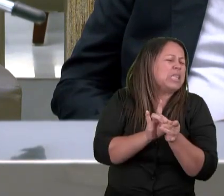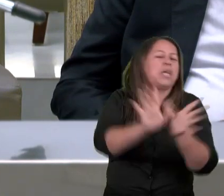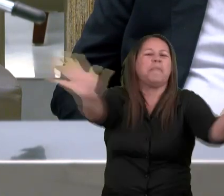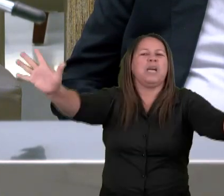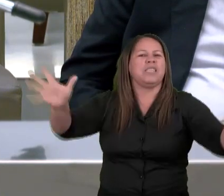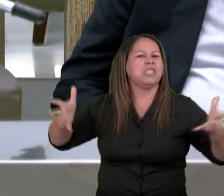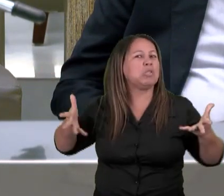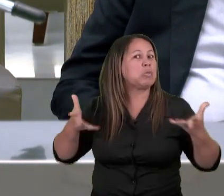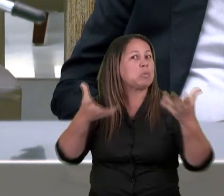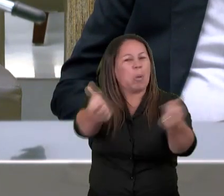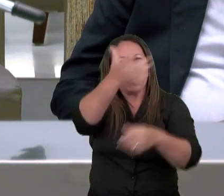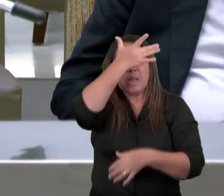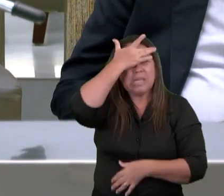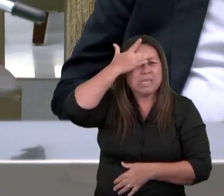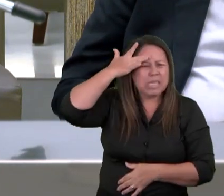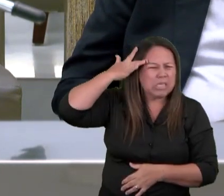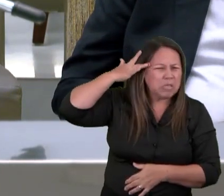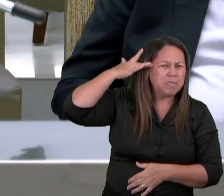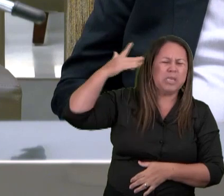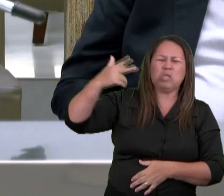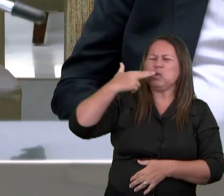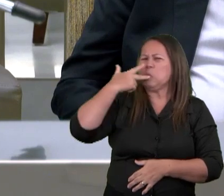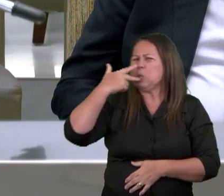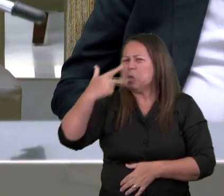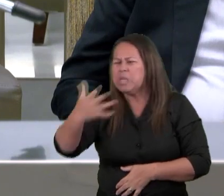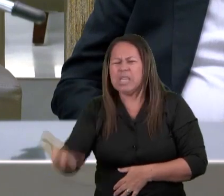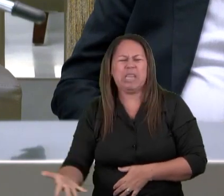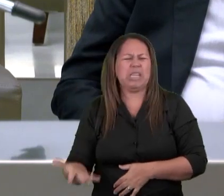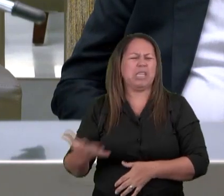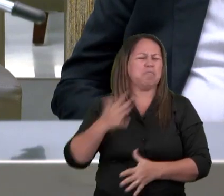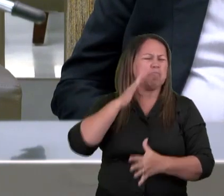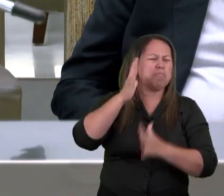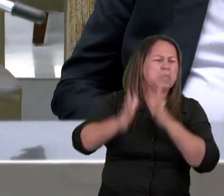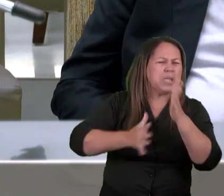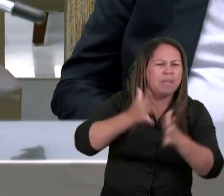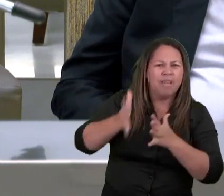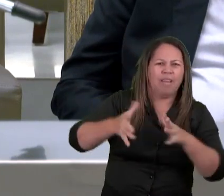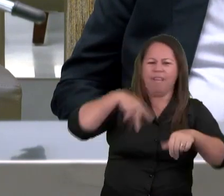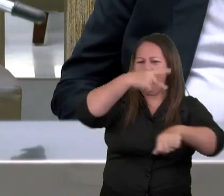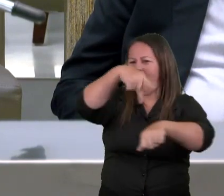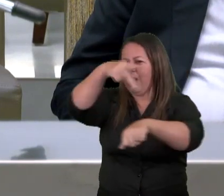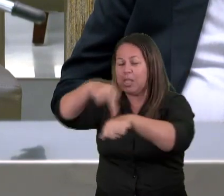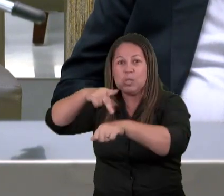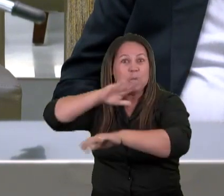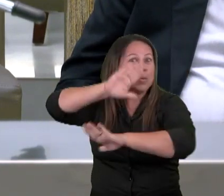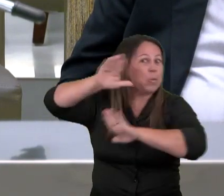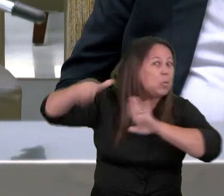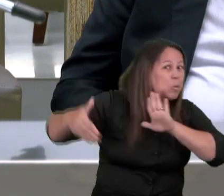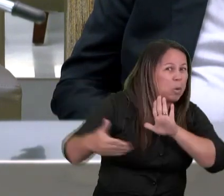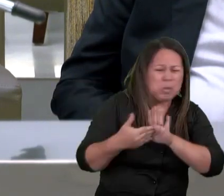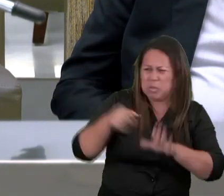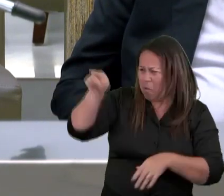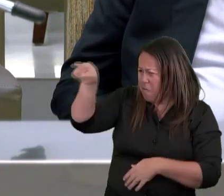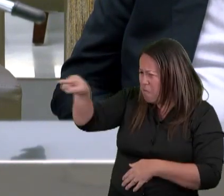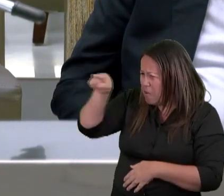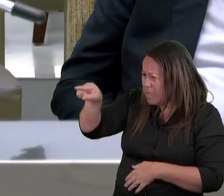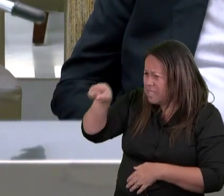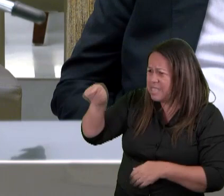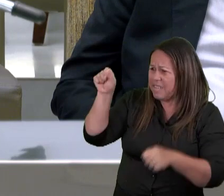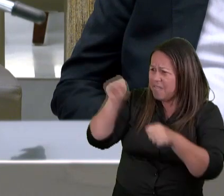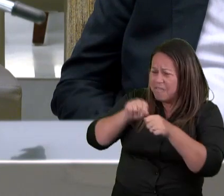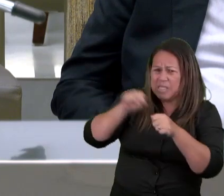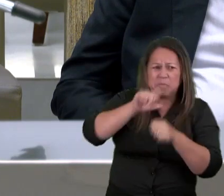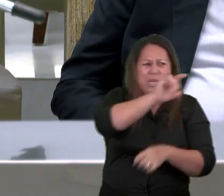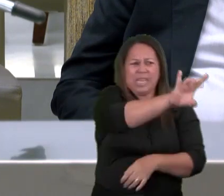tribo e língua e povo e nação Para o nosso Deus os fizeste